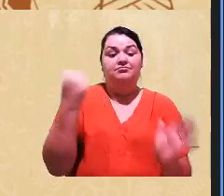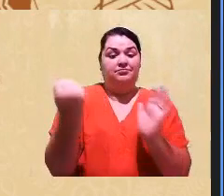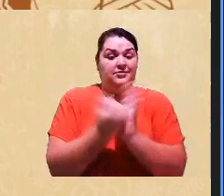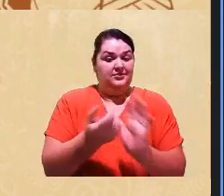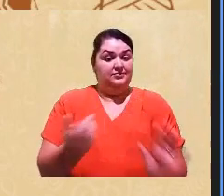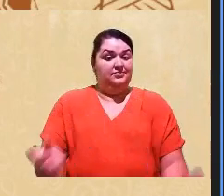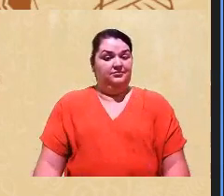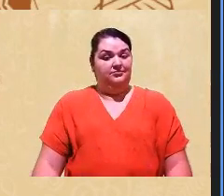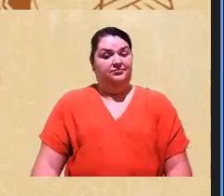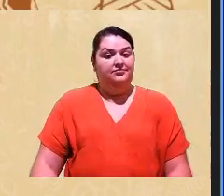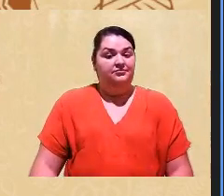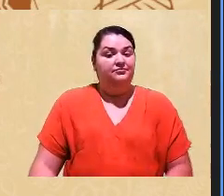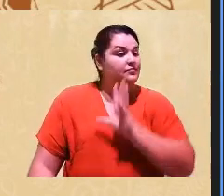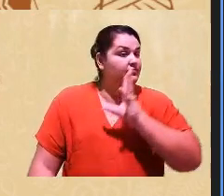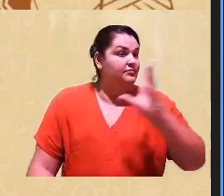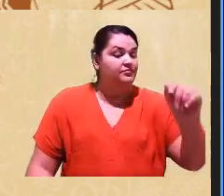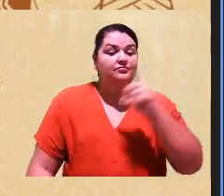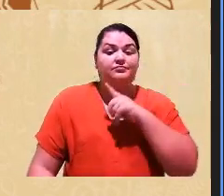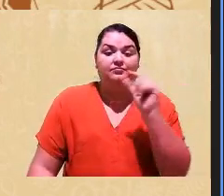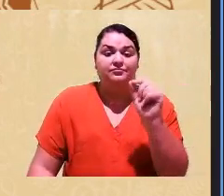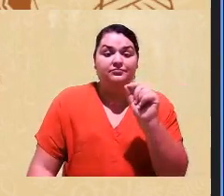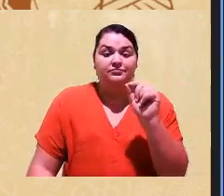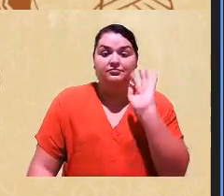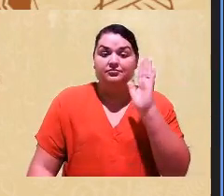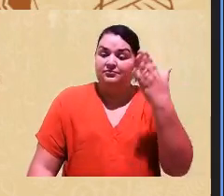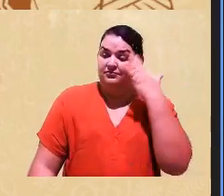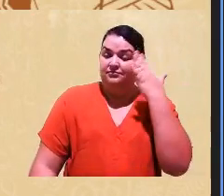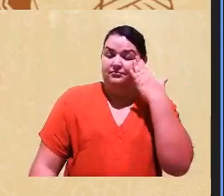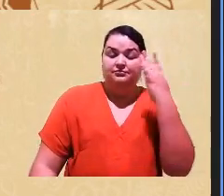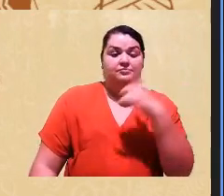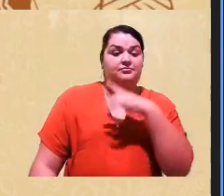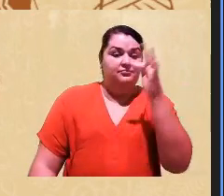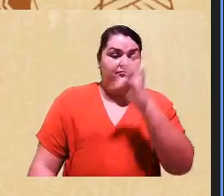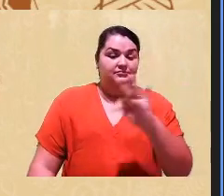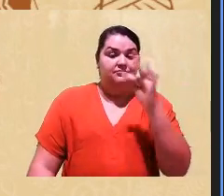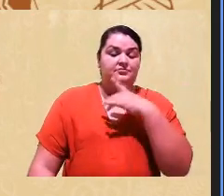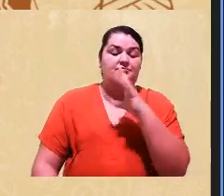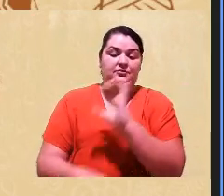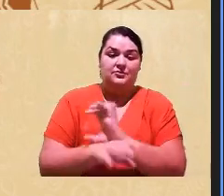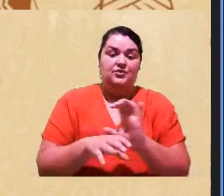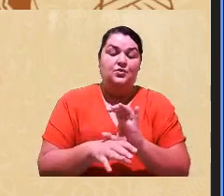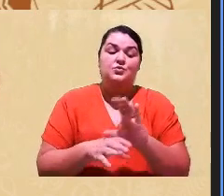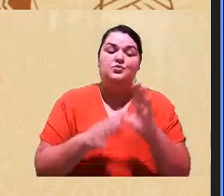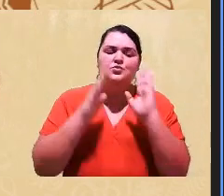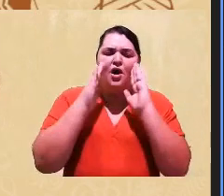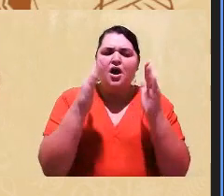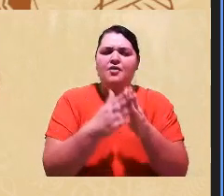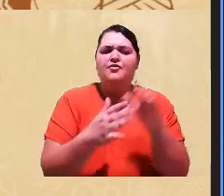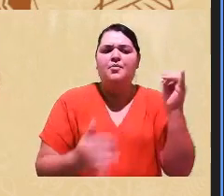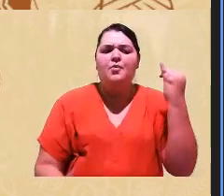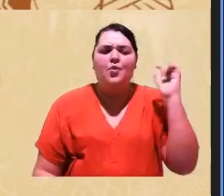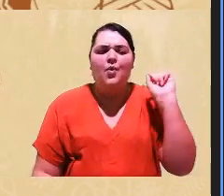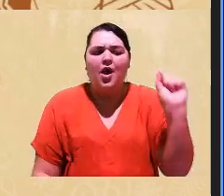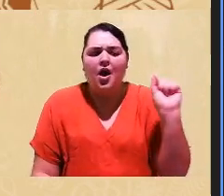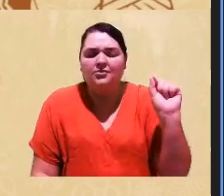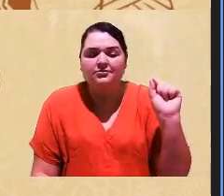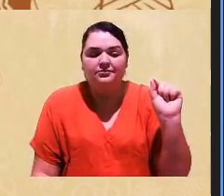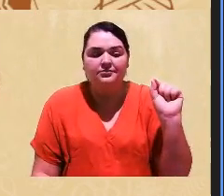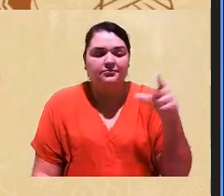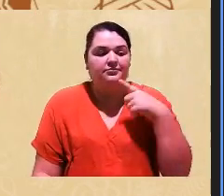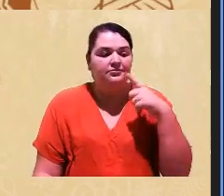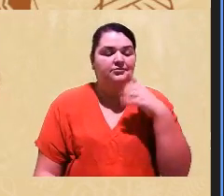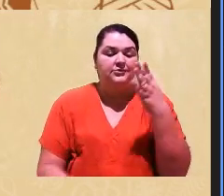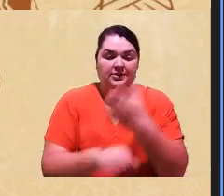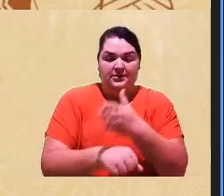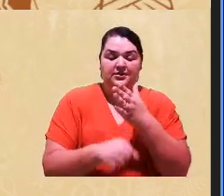todos também já sabem que nas universidades tem cursos alvos, tem uma pesquisa, eu tenho aqui também, dei uma visitada nela